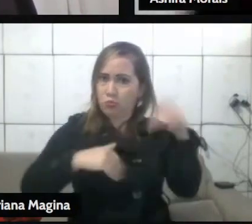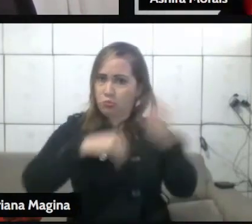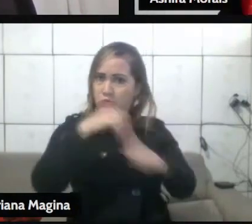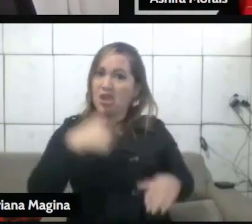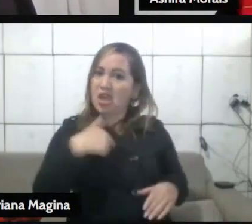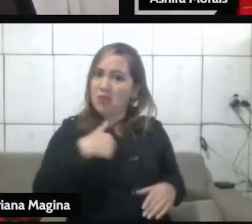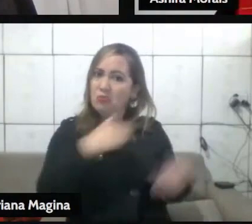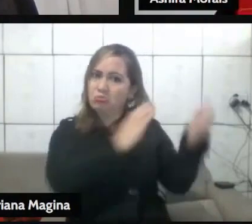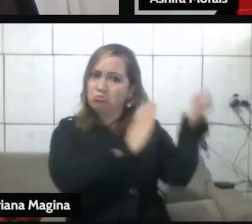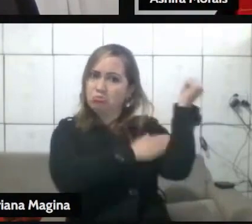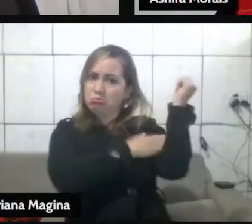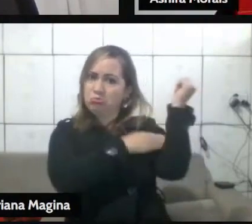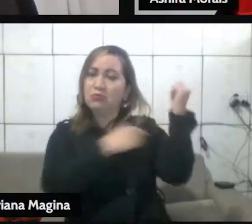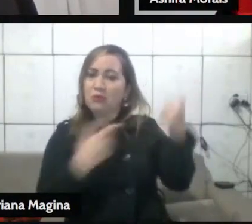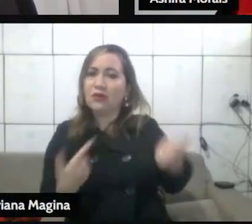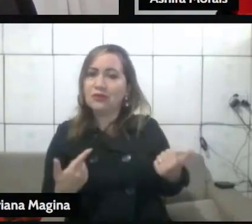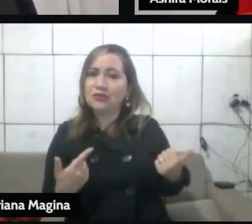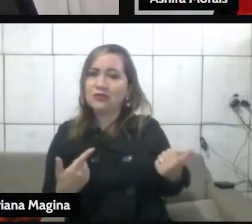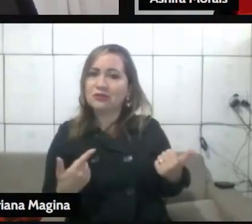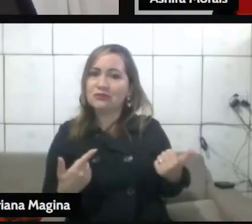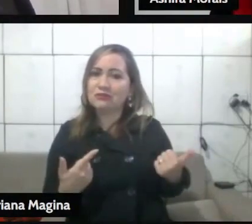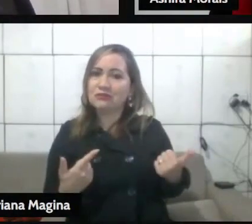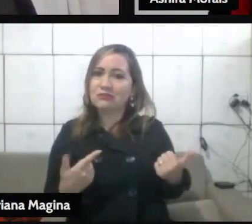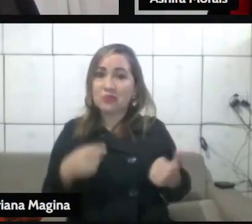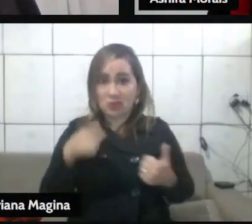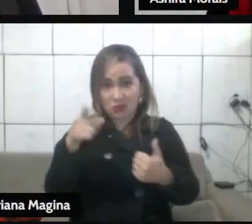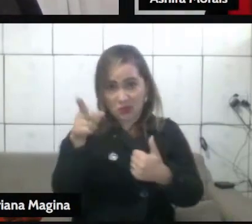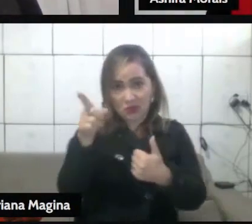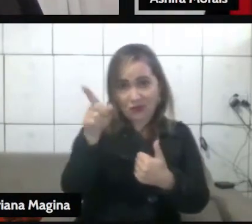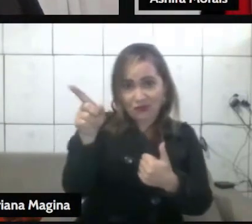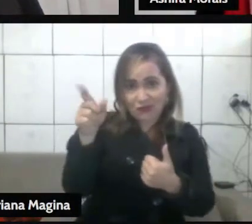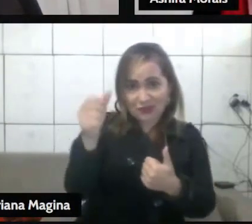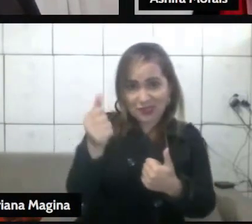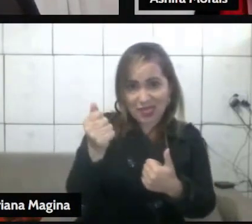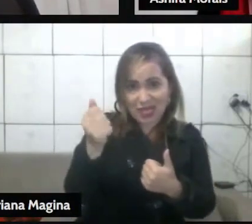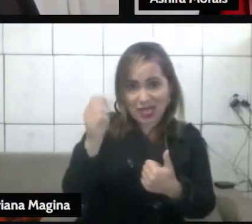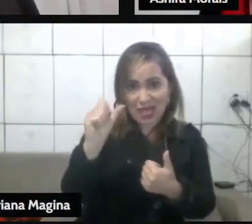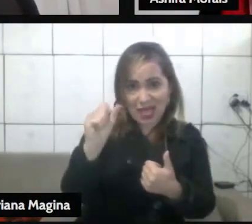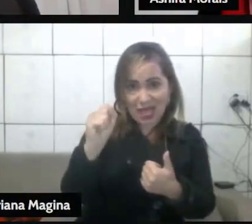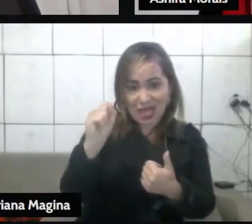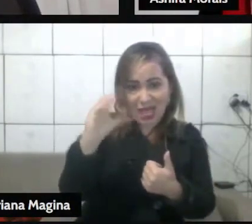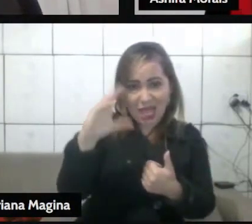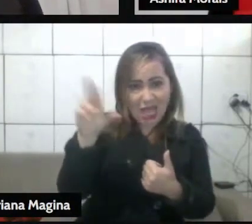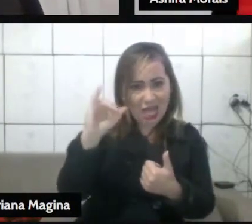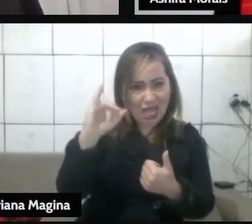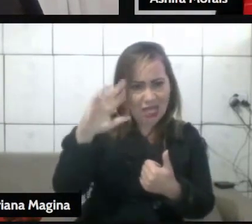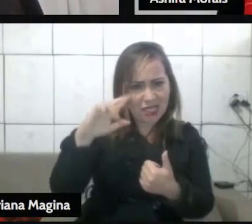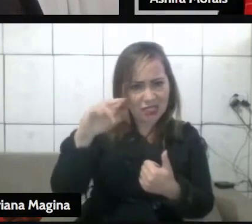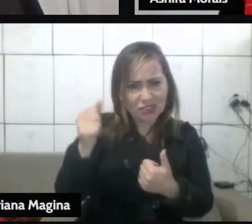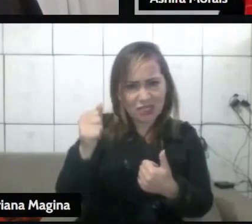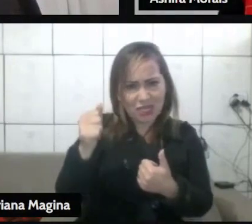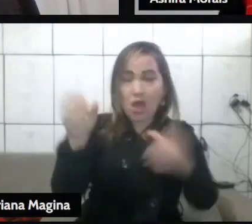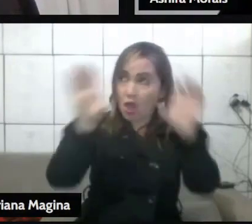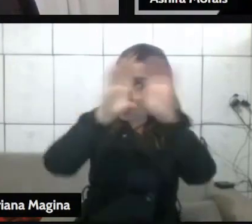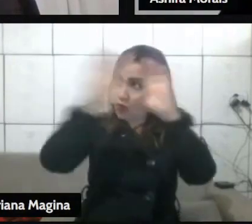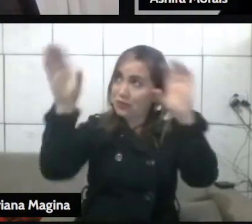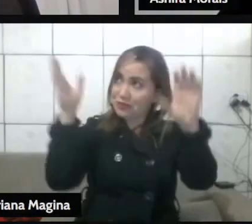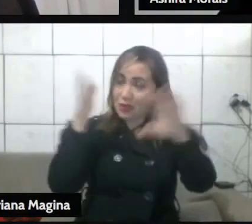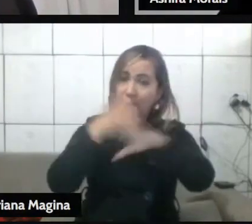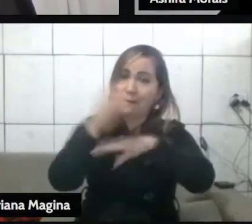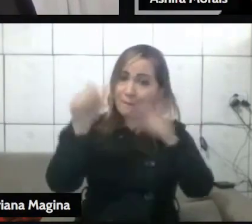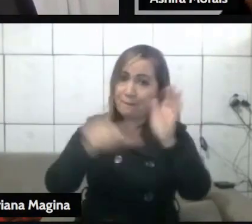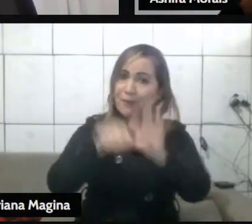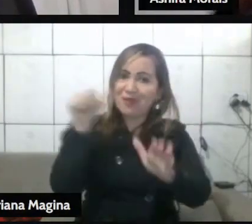você, minha amiga Ashra, estaria no céu primeiro do que eu. Você é uma pessoa muito melhor do que eu. Mas a salvação não é